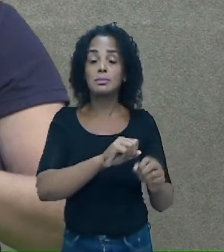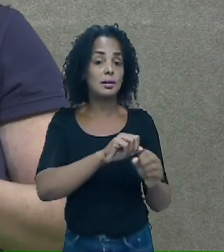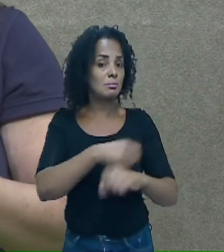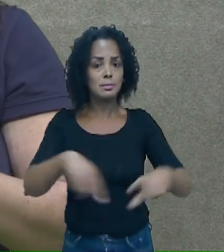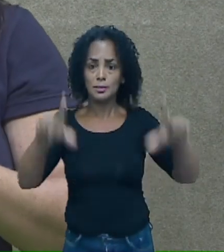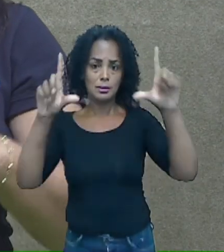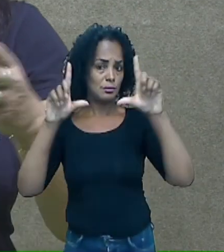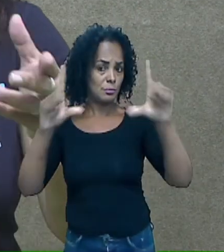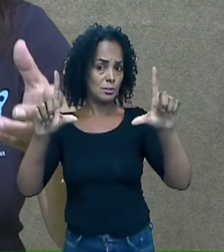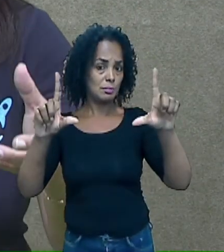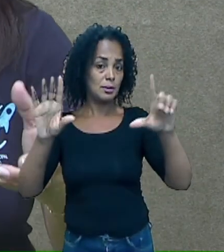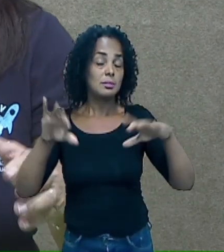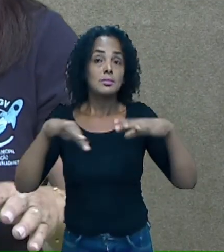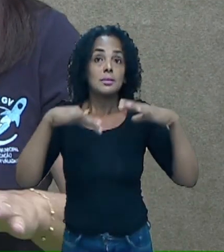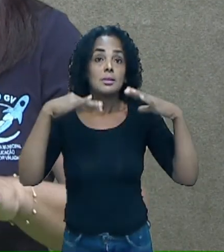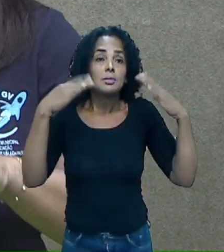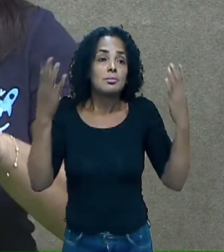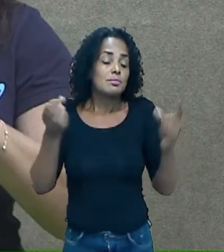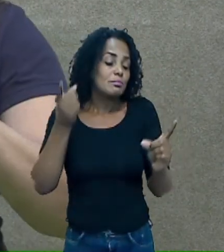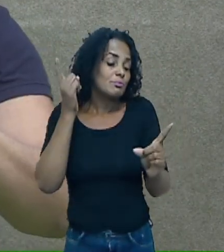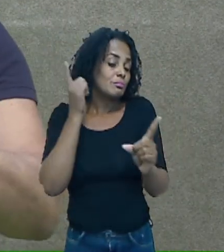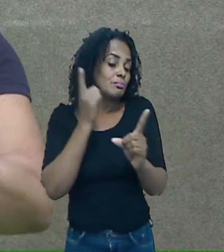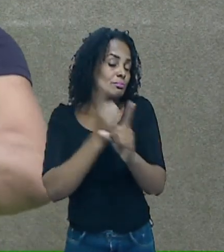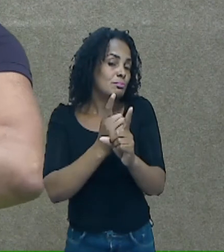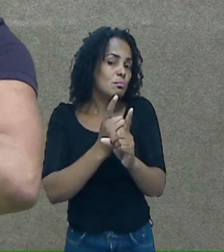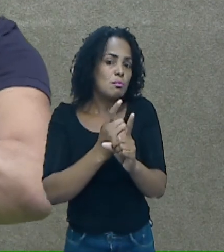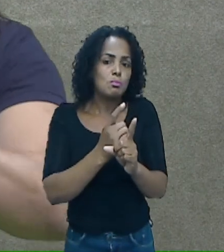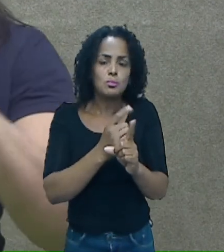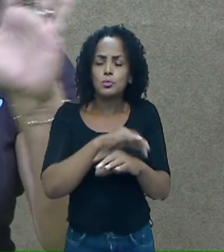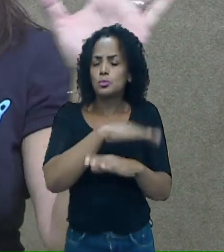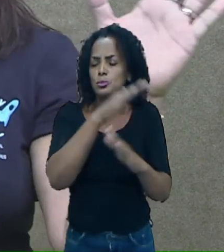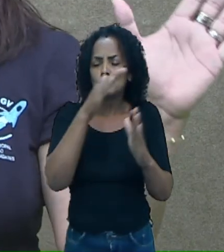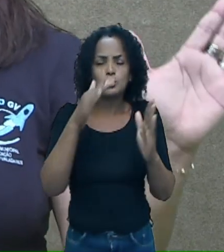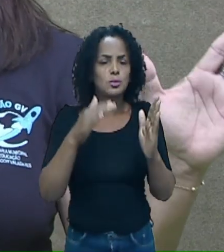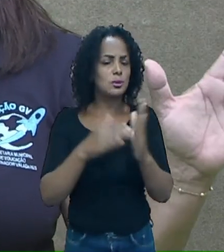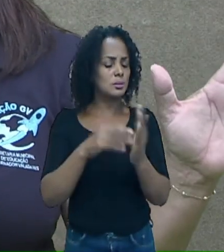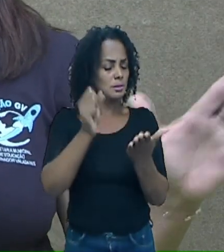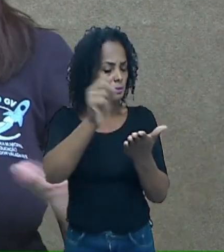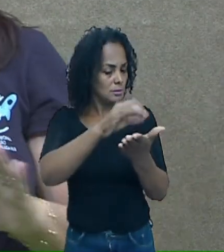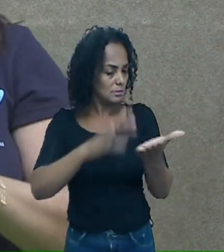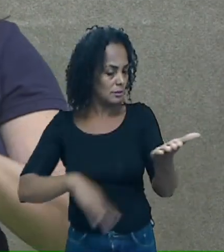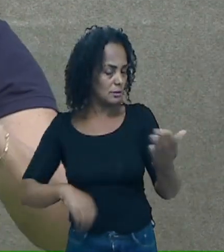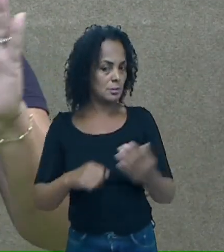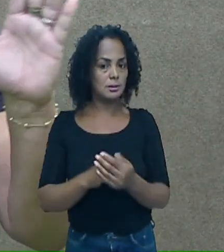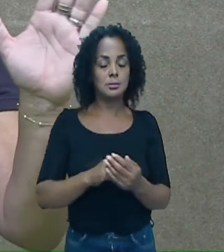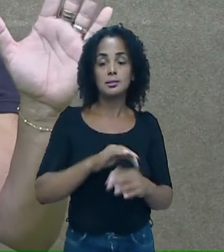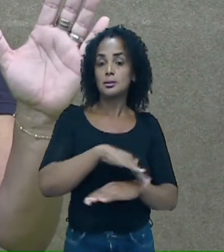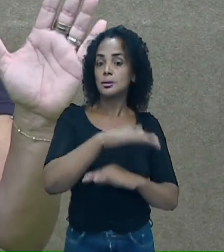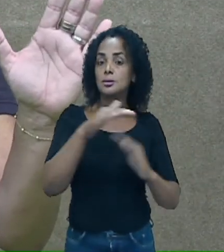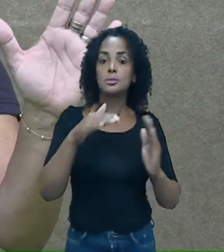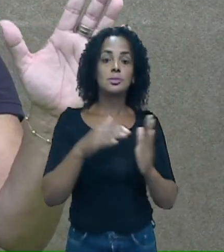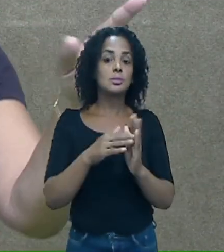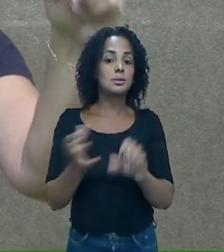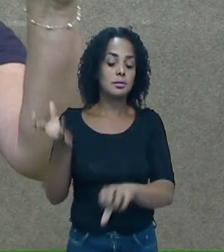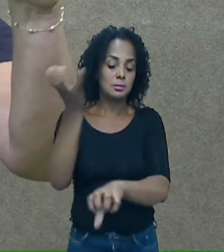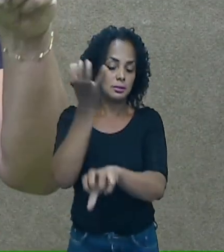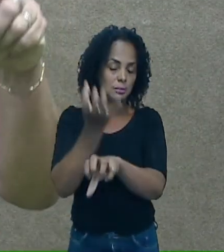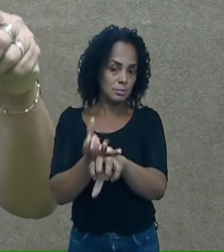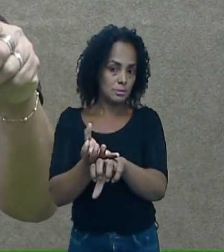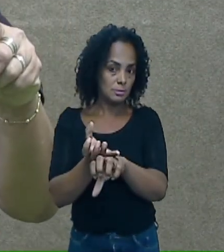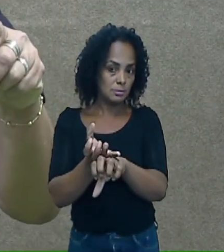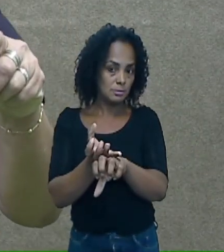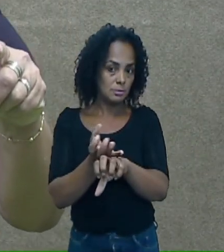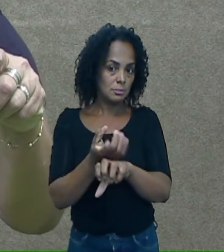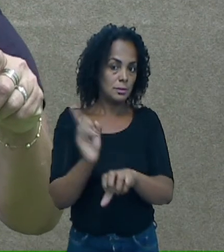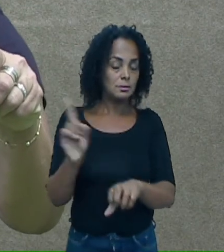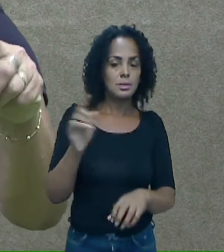plataforma. E lá, você vai encontrar todas as atividades de todos os conteúdos. E não